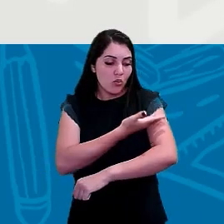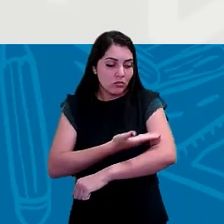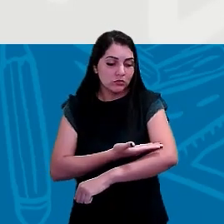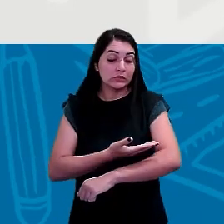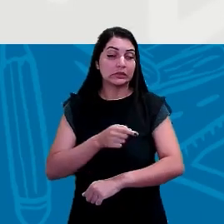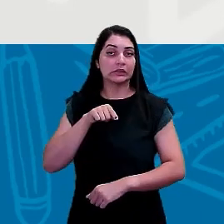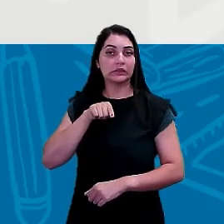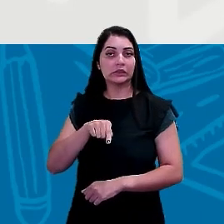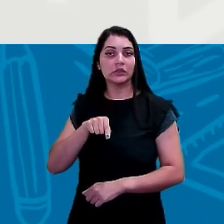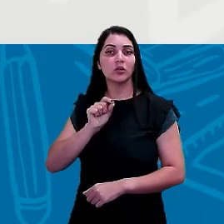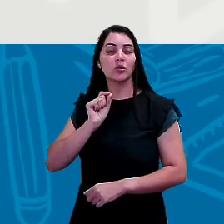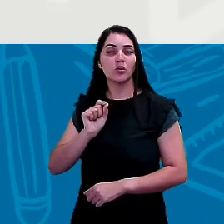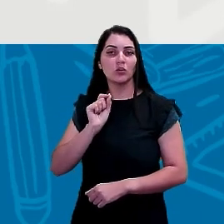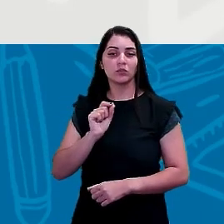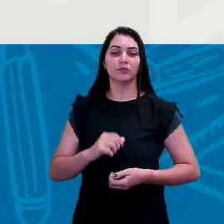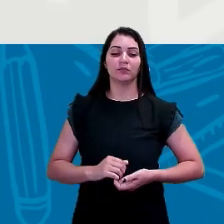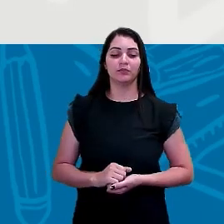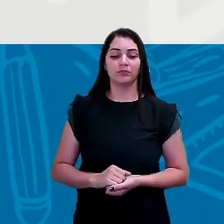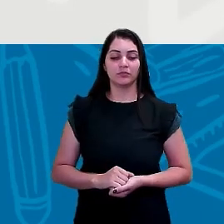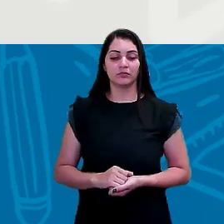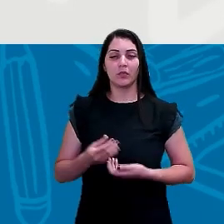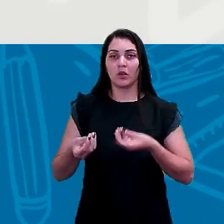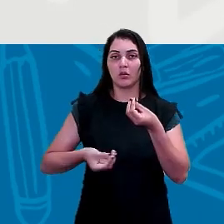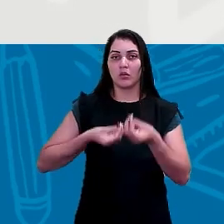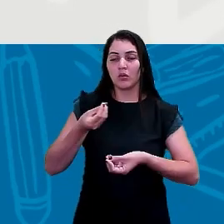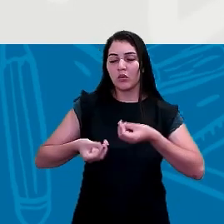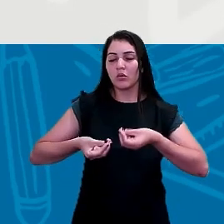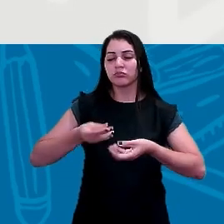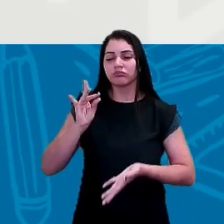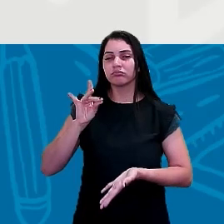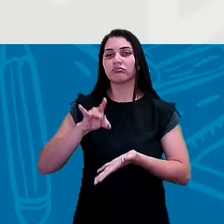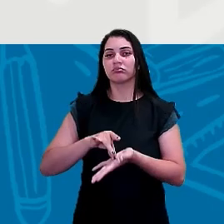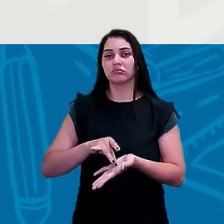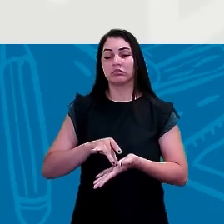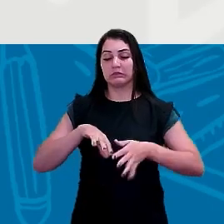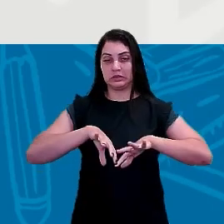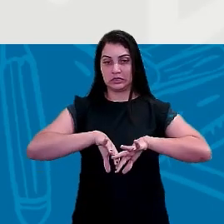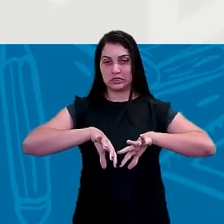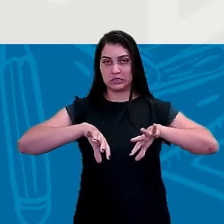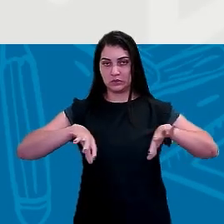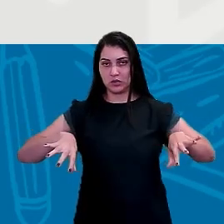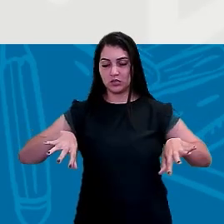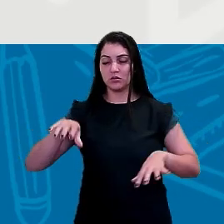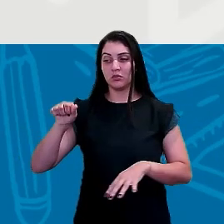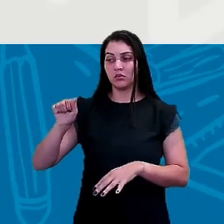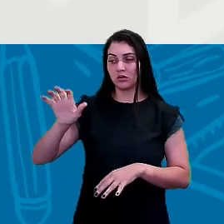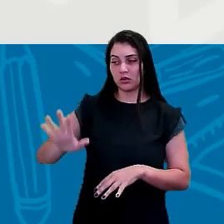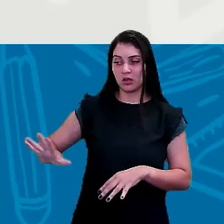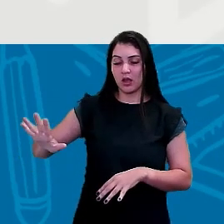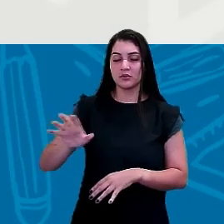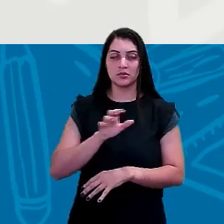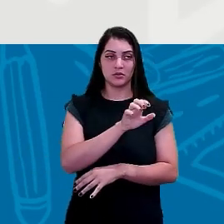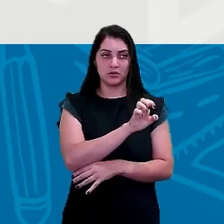nesse caso, o que agiu como fator determinante para a separação entre Ásia e